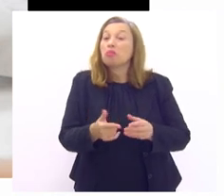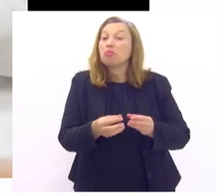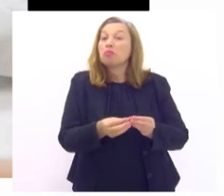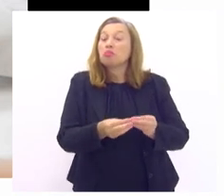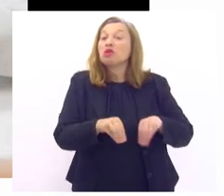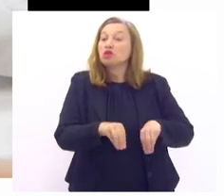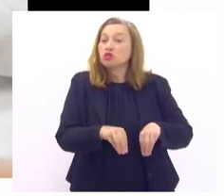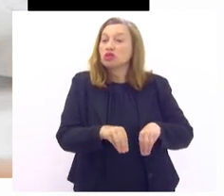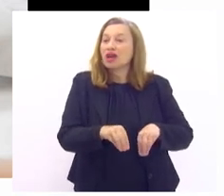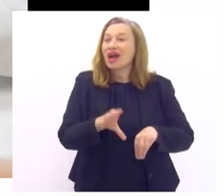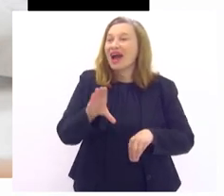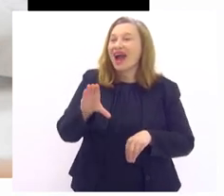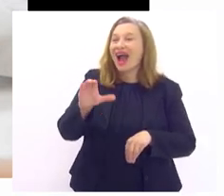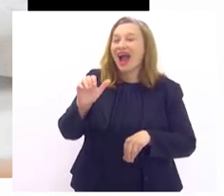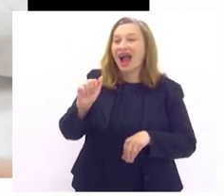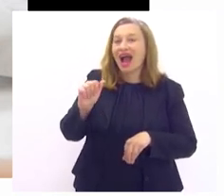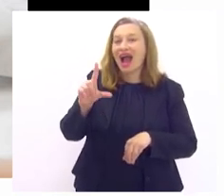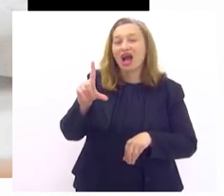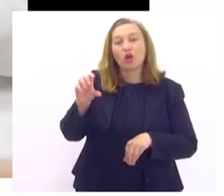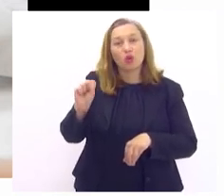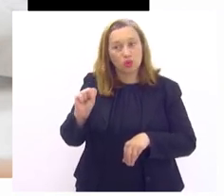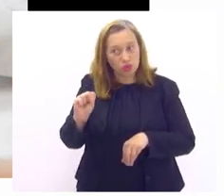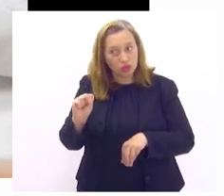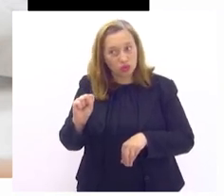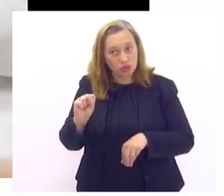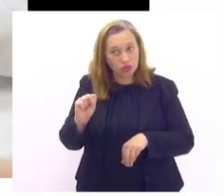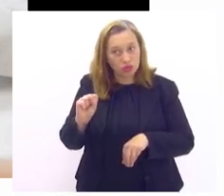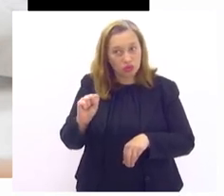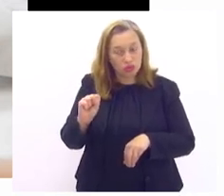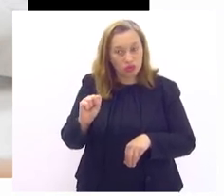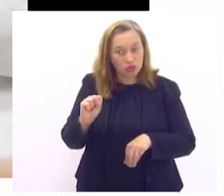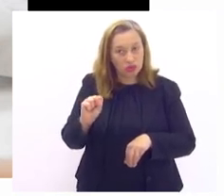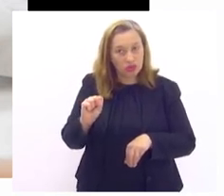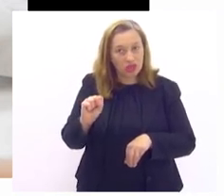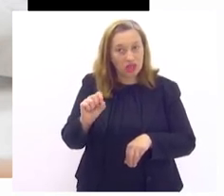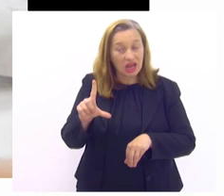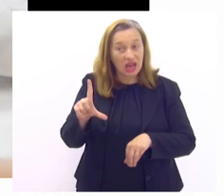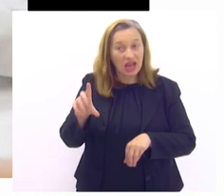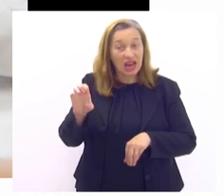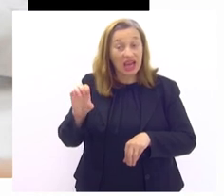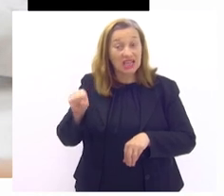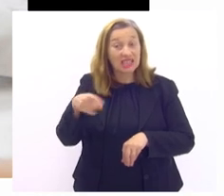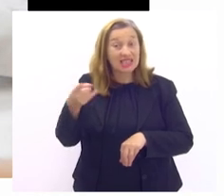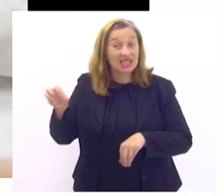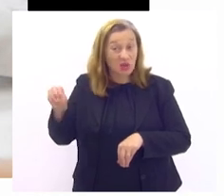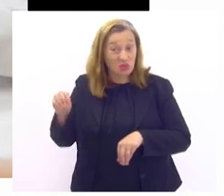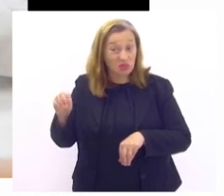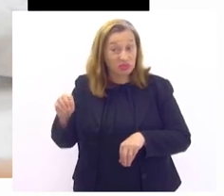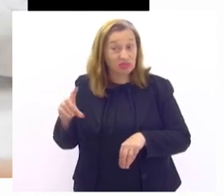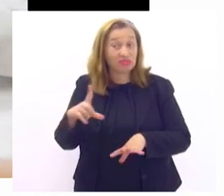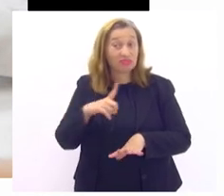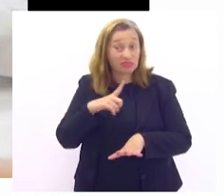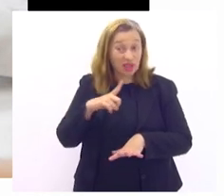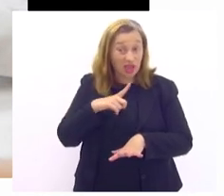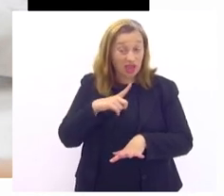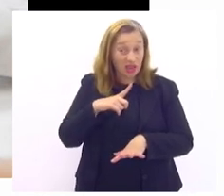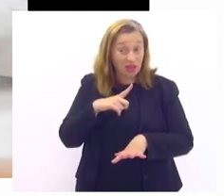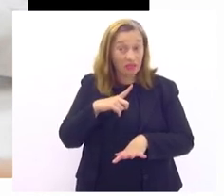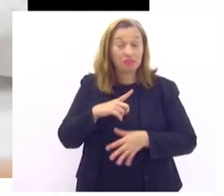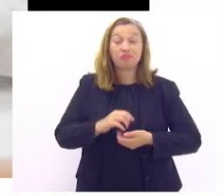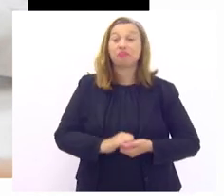fissuras que vão são consideradas as lesões pré-ulcerativas e essas lesões pré